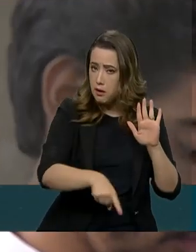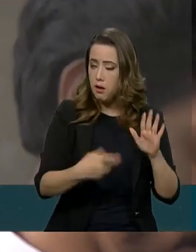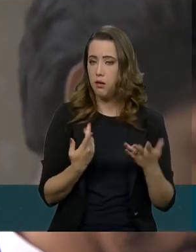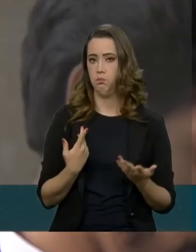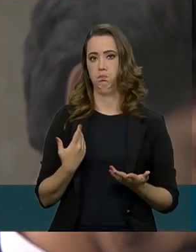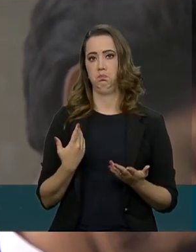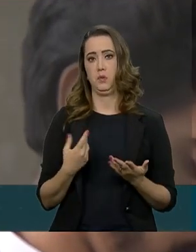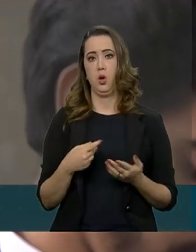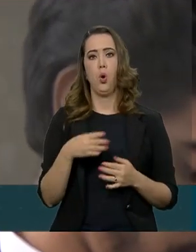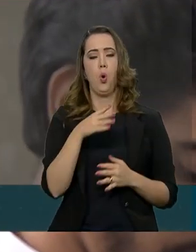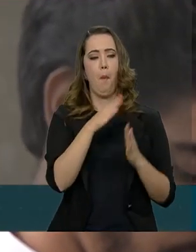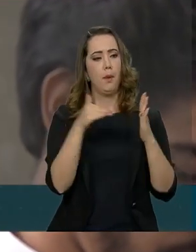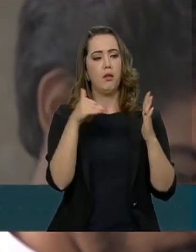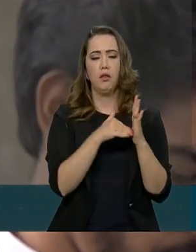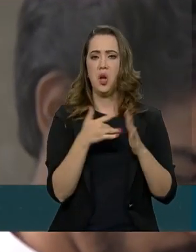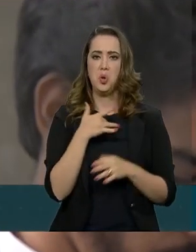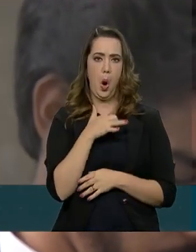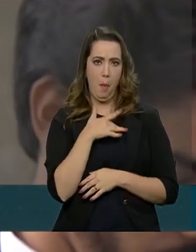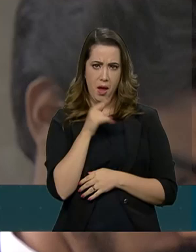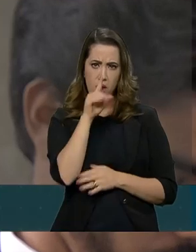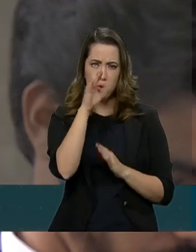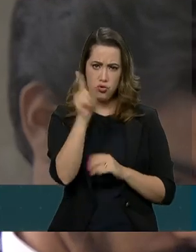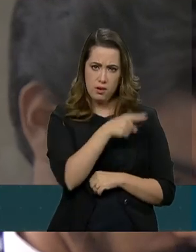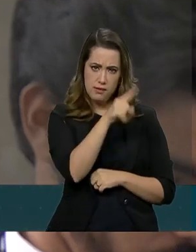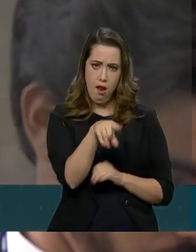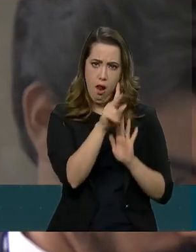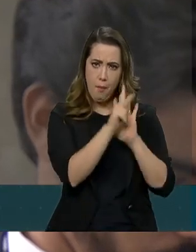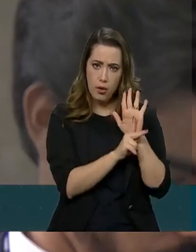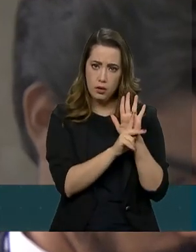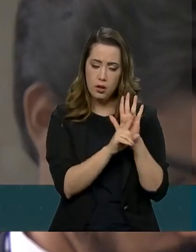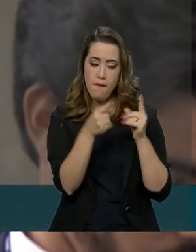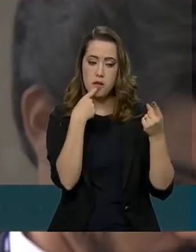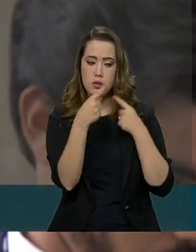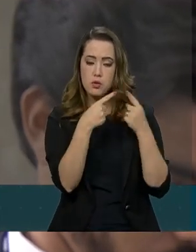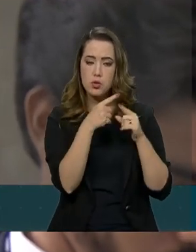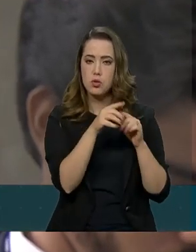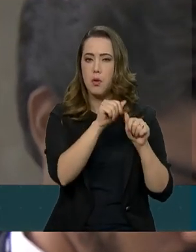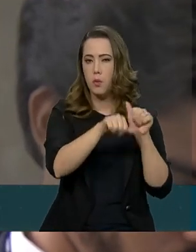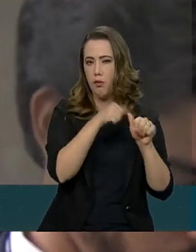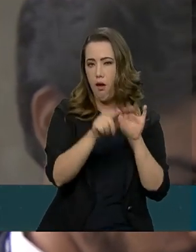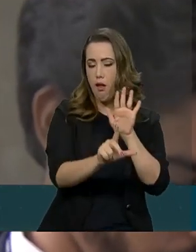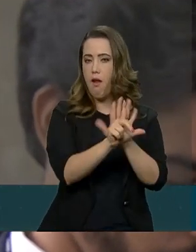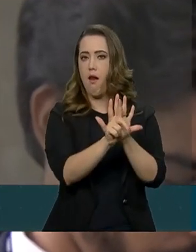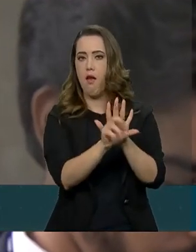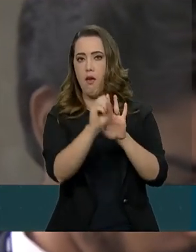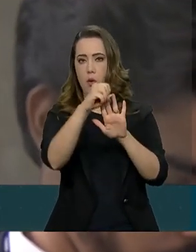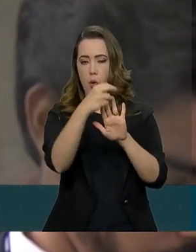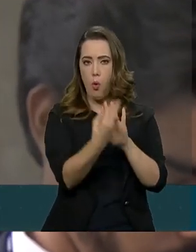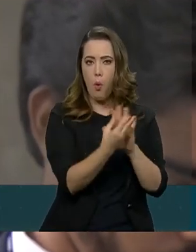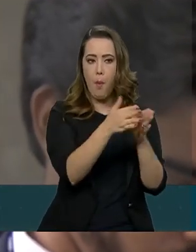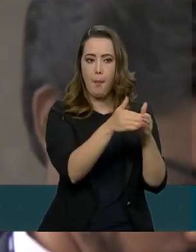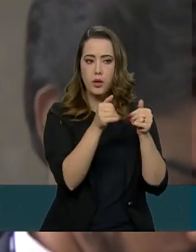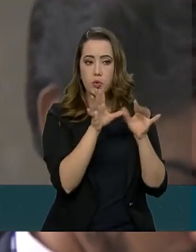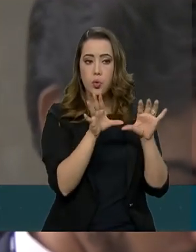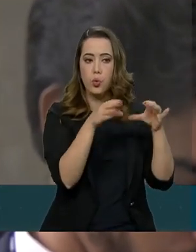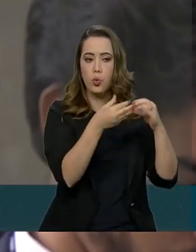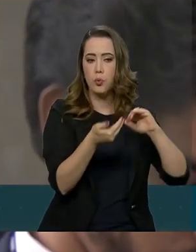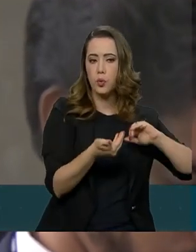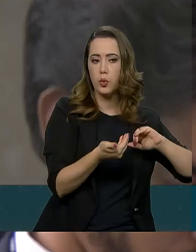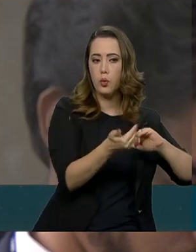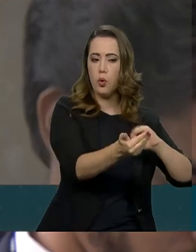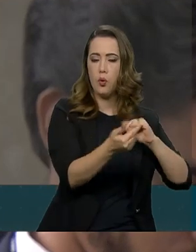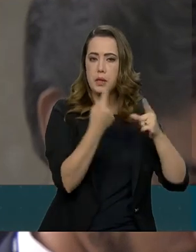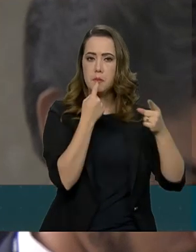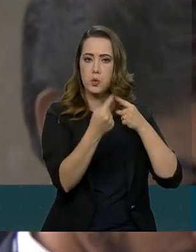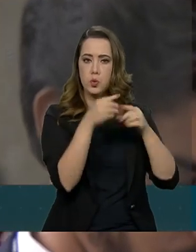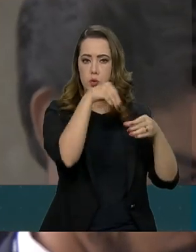derrubada da portaria, se há discussão, talvez, de enviar isso como projeto de lei ou de pedir à base que faça esse contradiscurso no